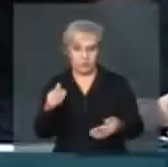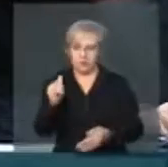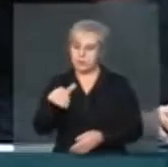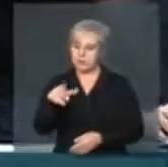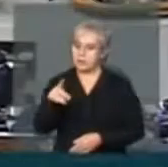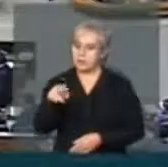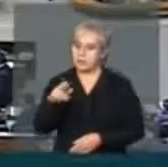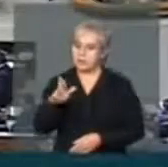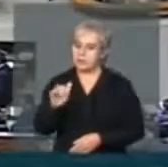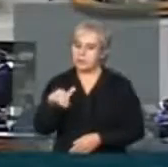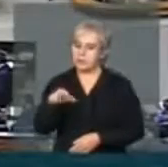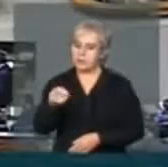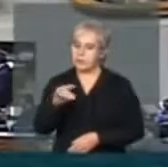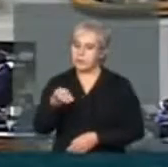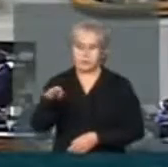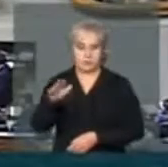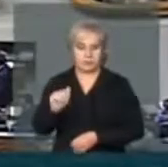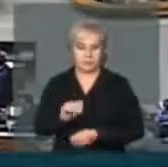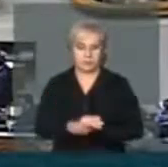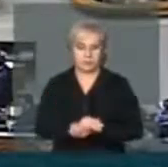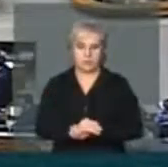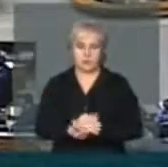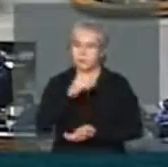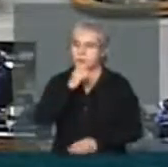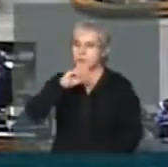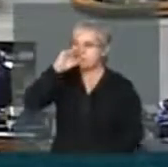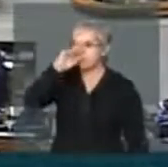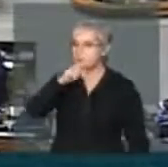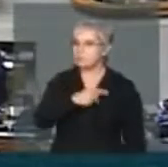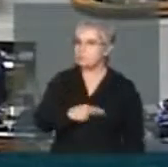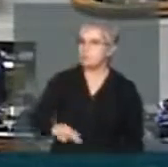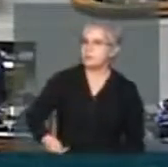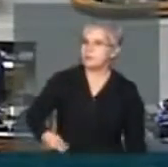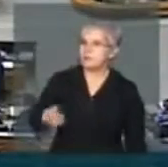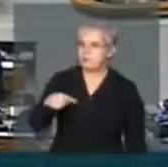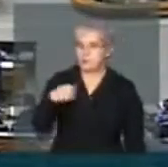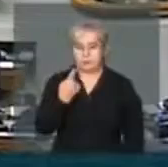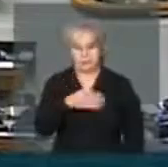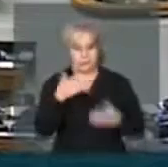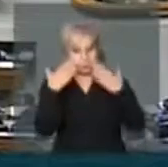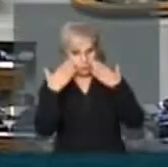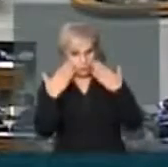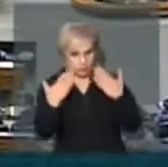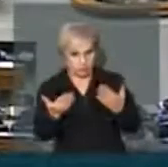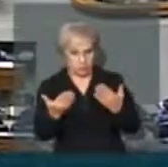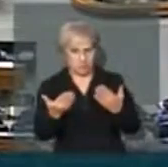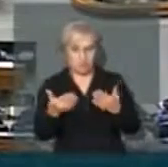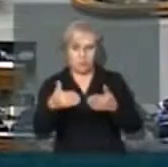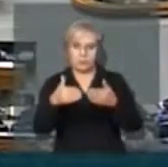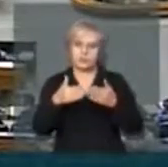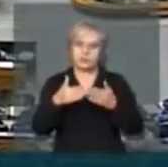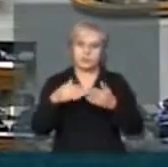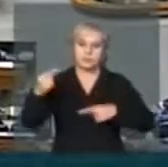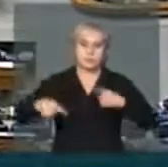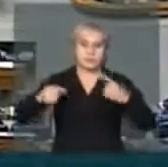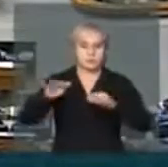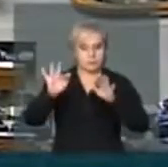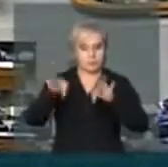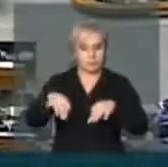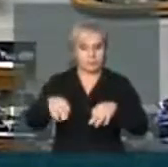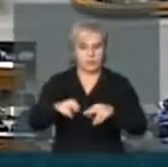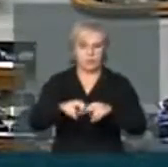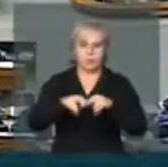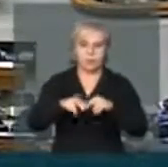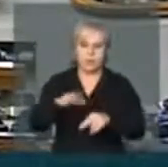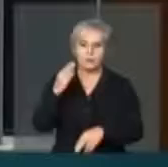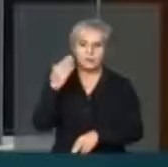Senhor Presidente, apresentamos o requerimento de encerramento de discussão por entender que a PEC